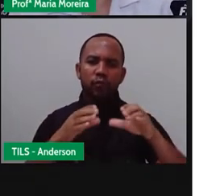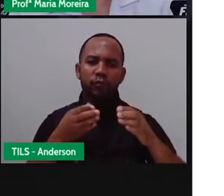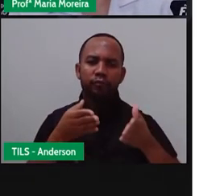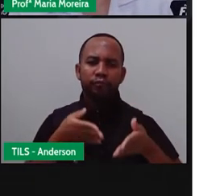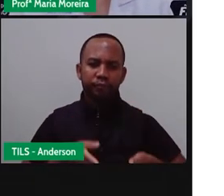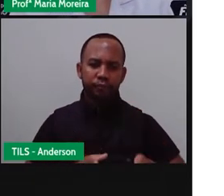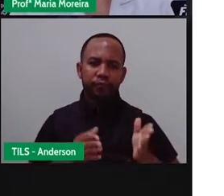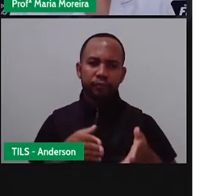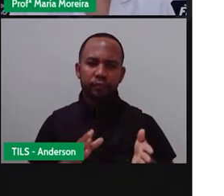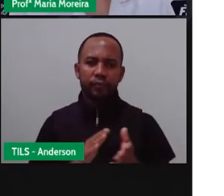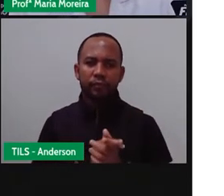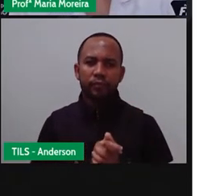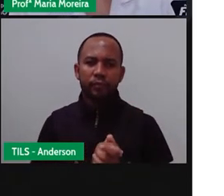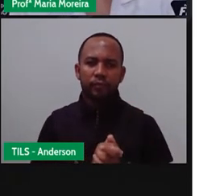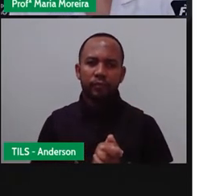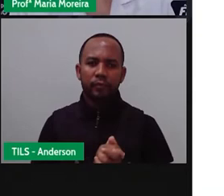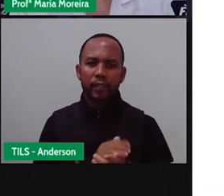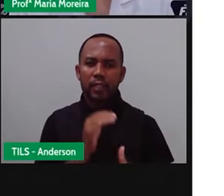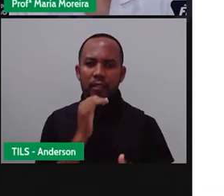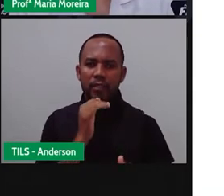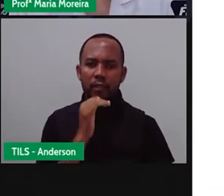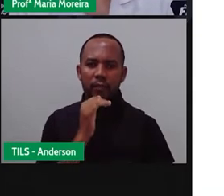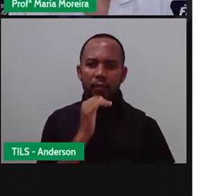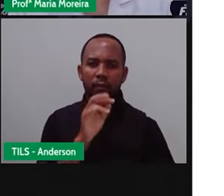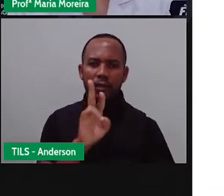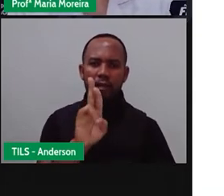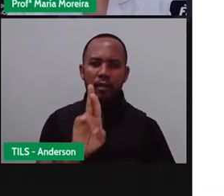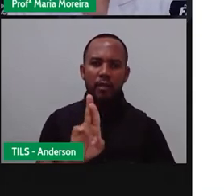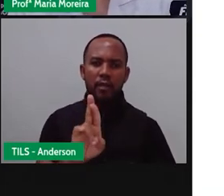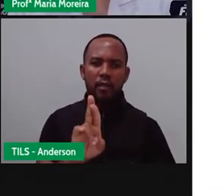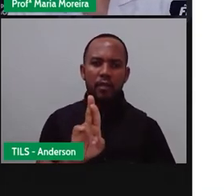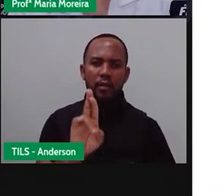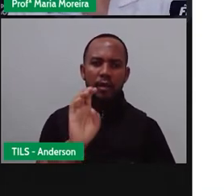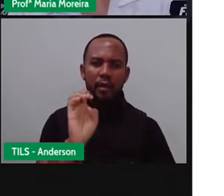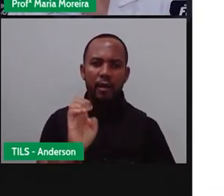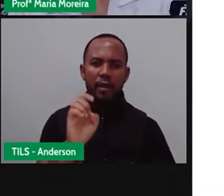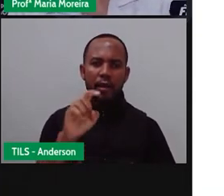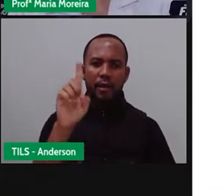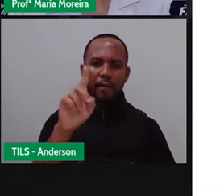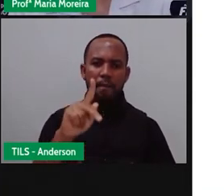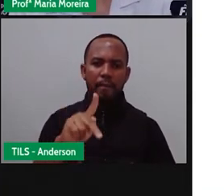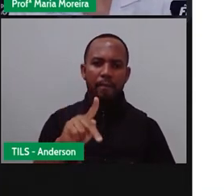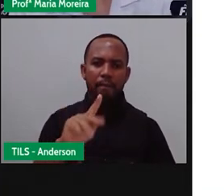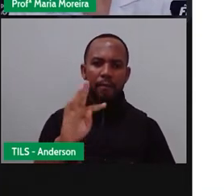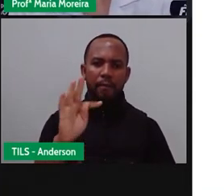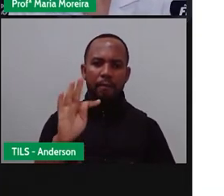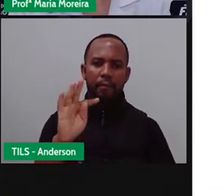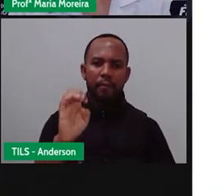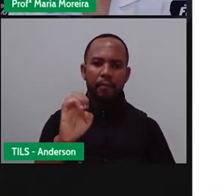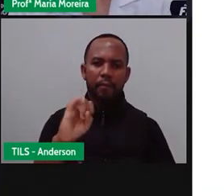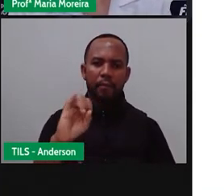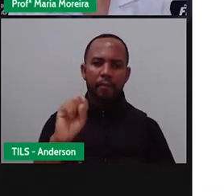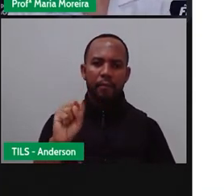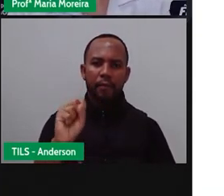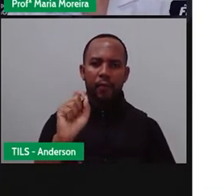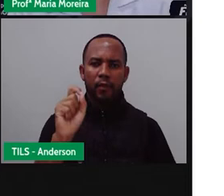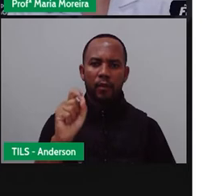Bom, exemplo de répteis, né? A tartaruga, como a gente viu aqui, cobra, lagarto,